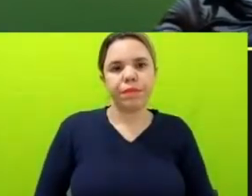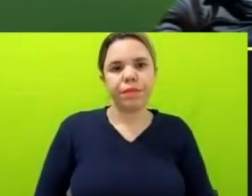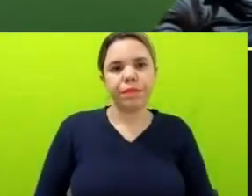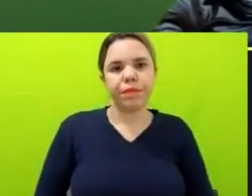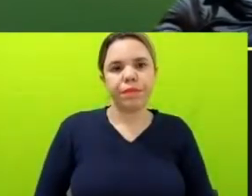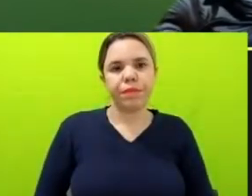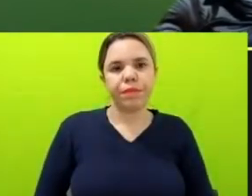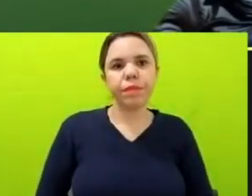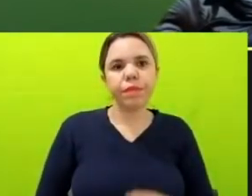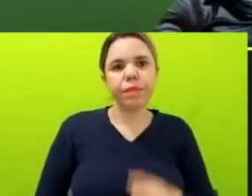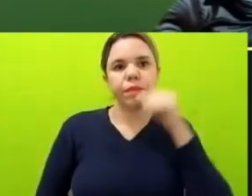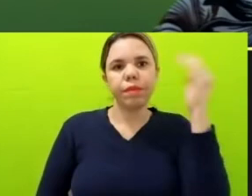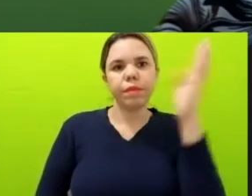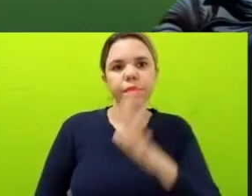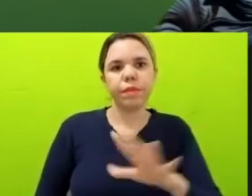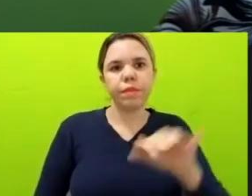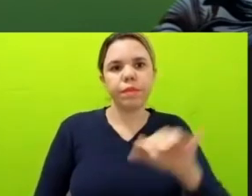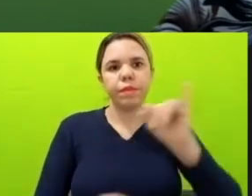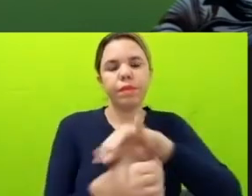internacional?